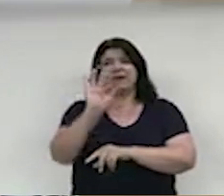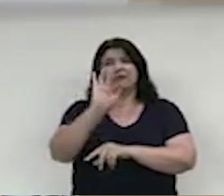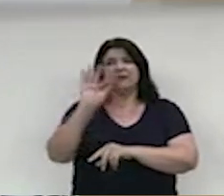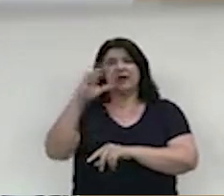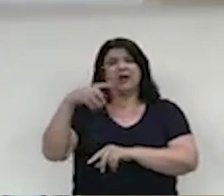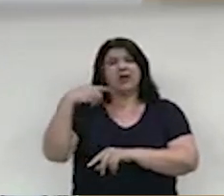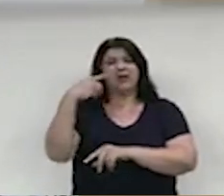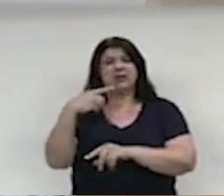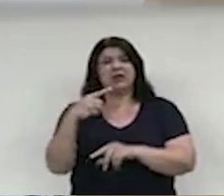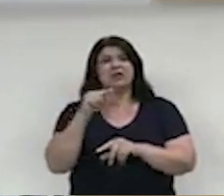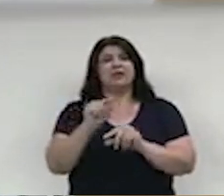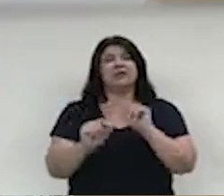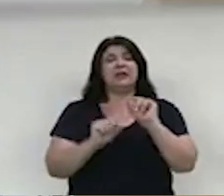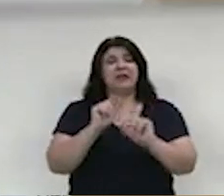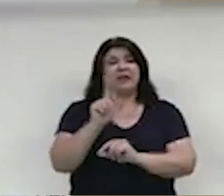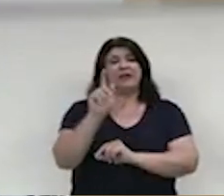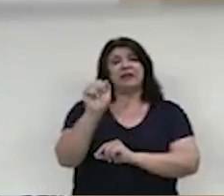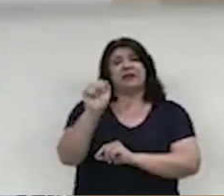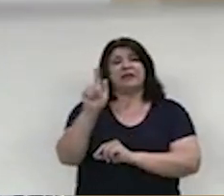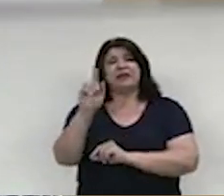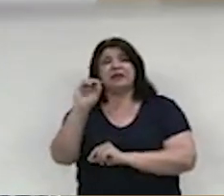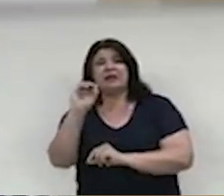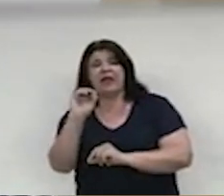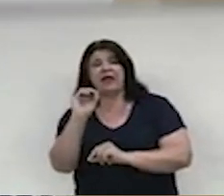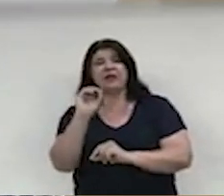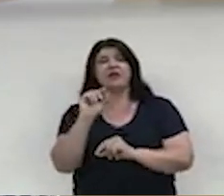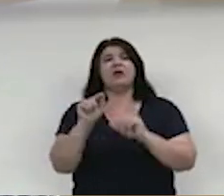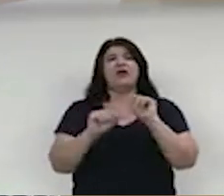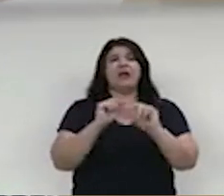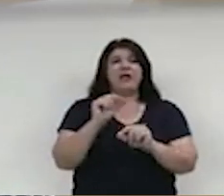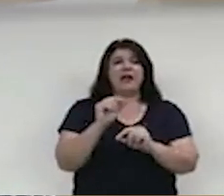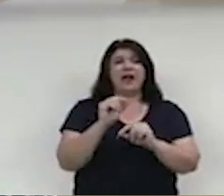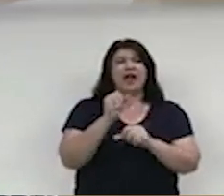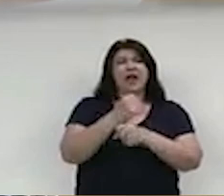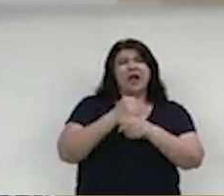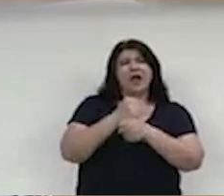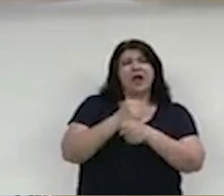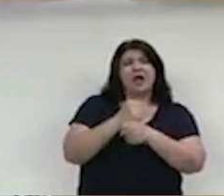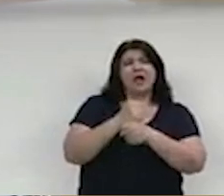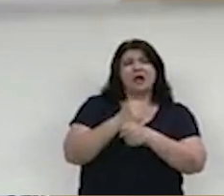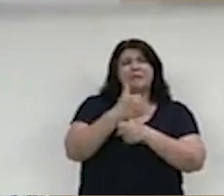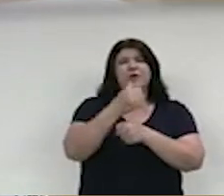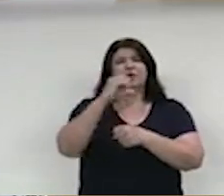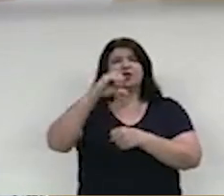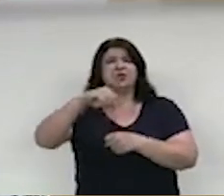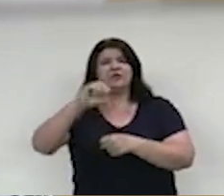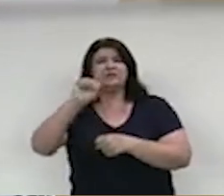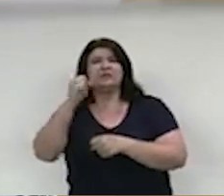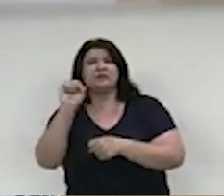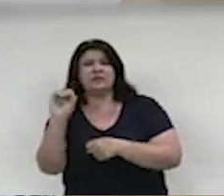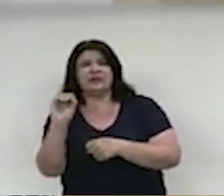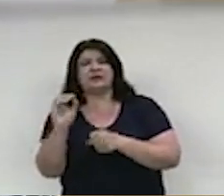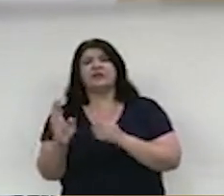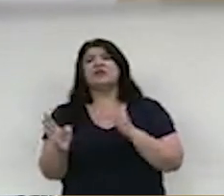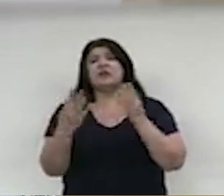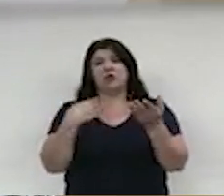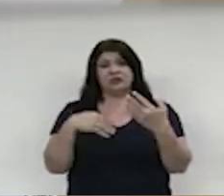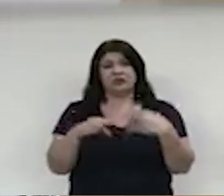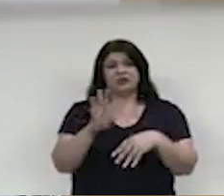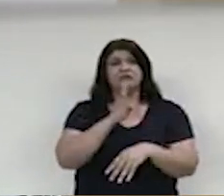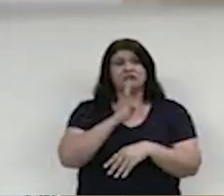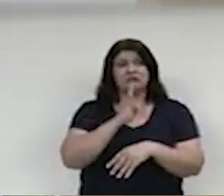Praia Grande, ocupando o cargo de contínuo. Em meados dos anos 80, nos conhecemos trabalhando na